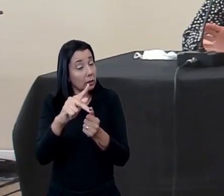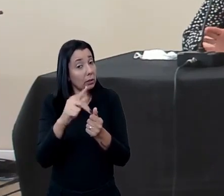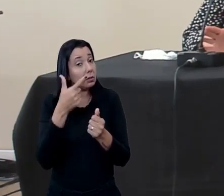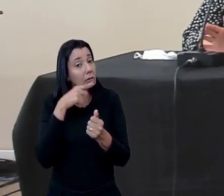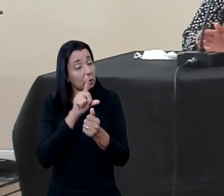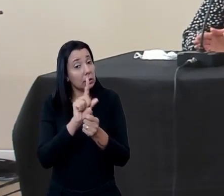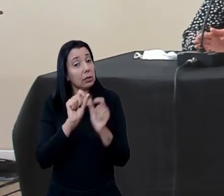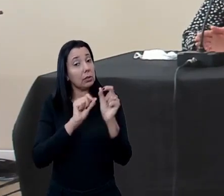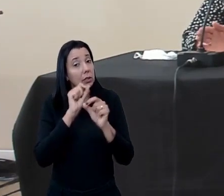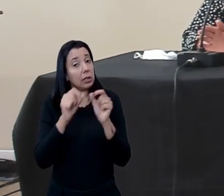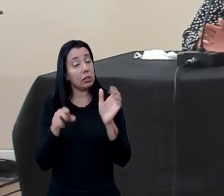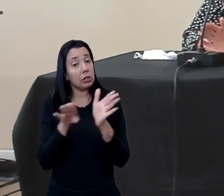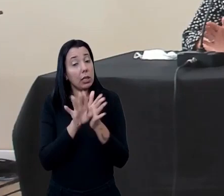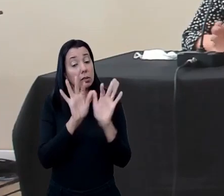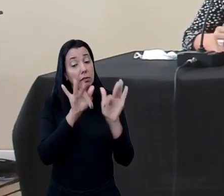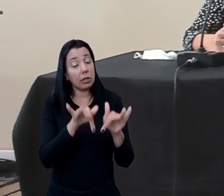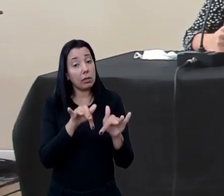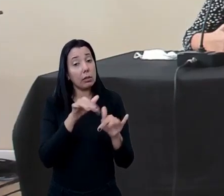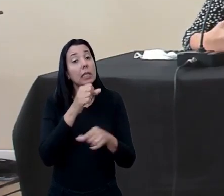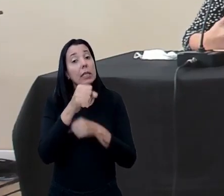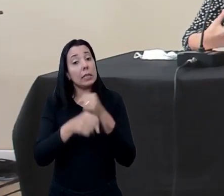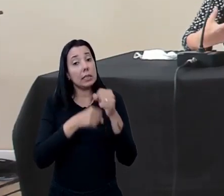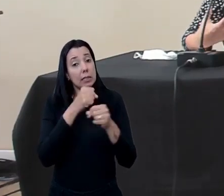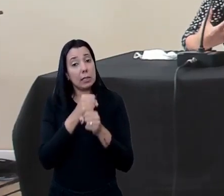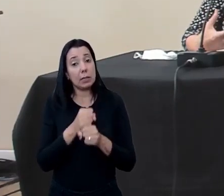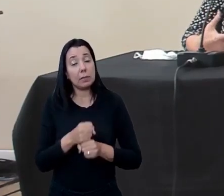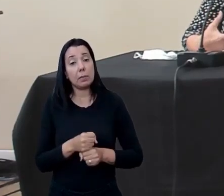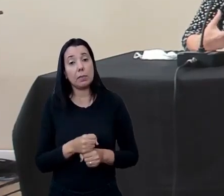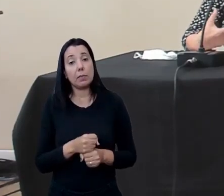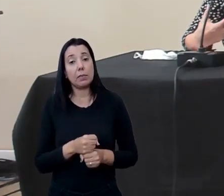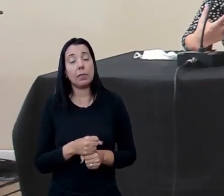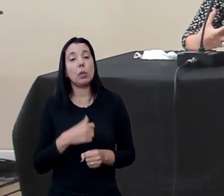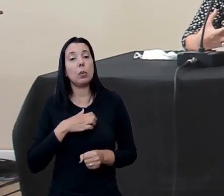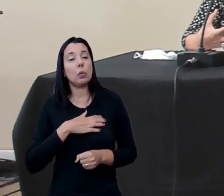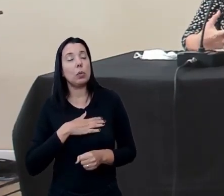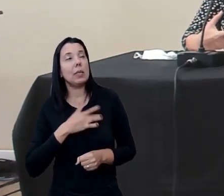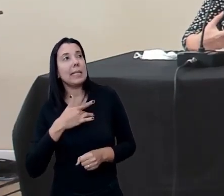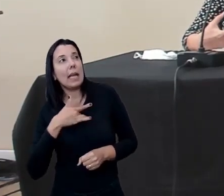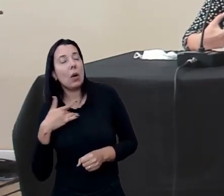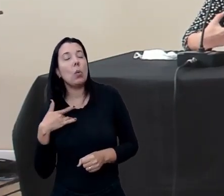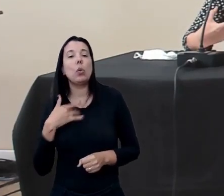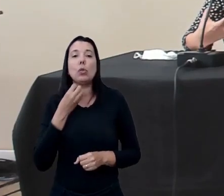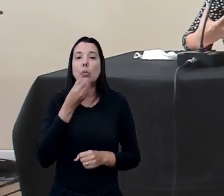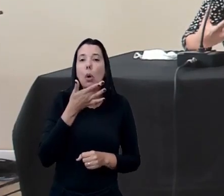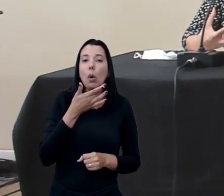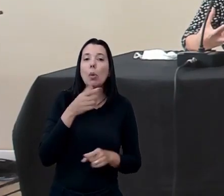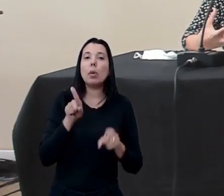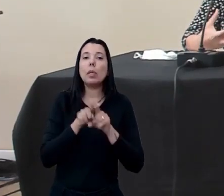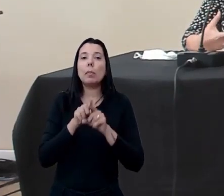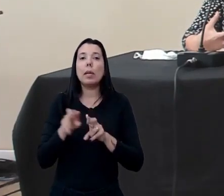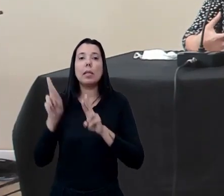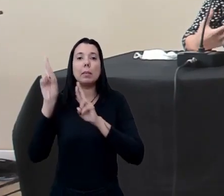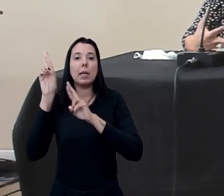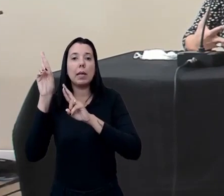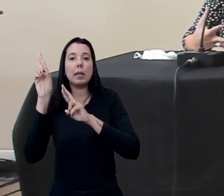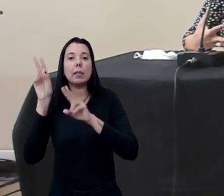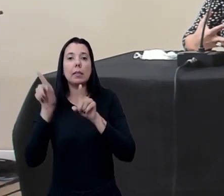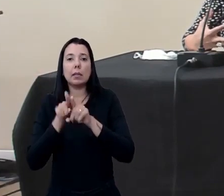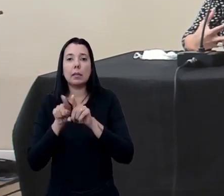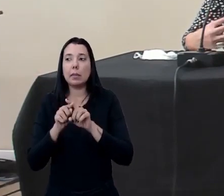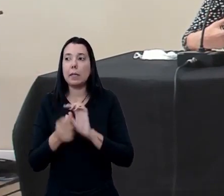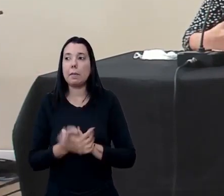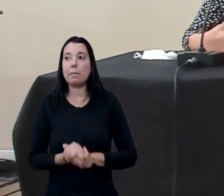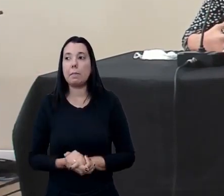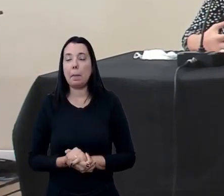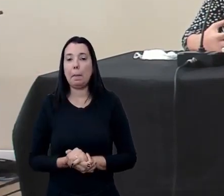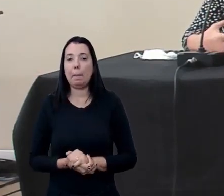consiga vir chegar ao final desse ano com muita saúde com esperança esperançosos não